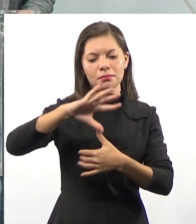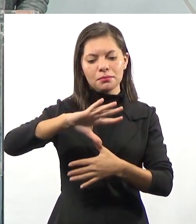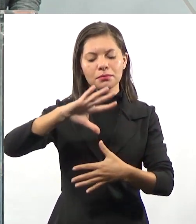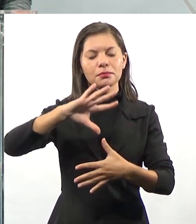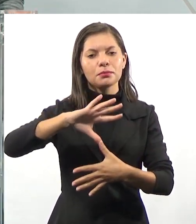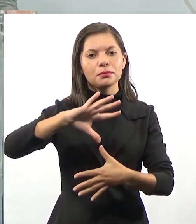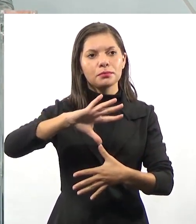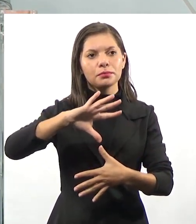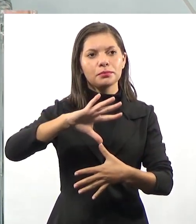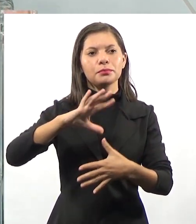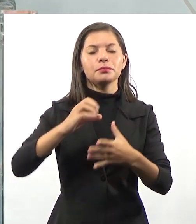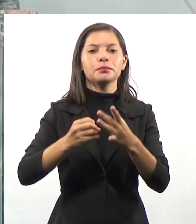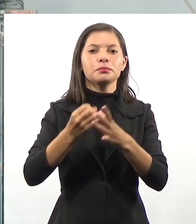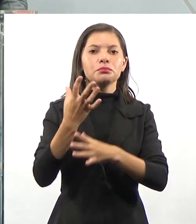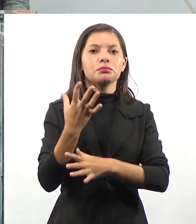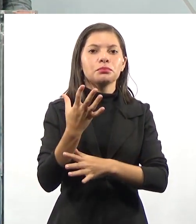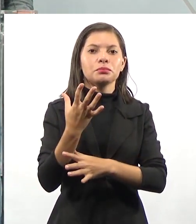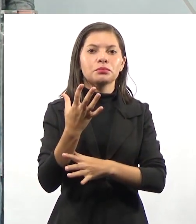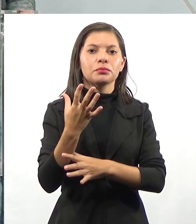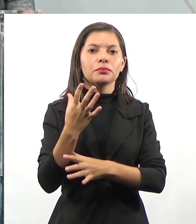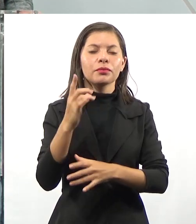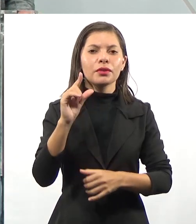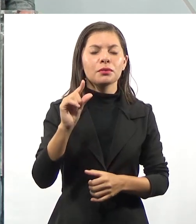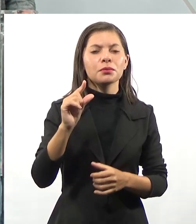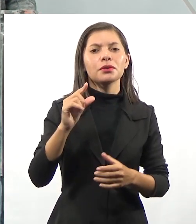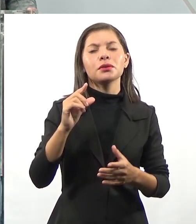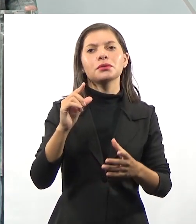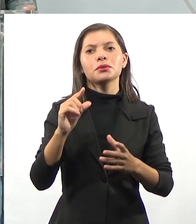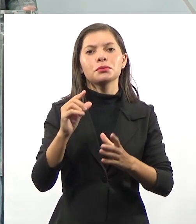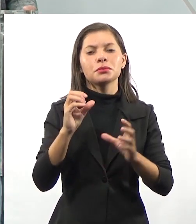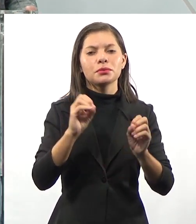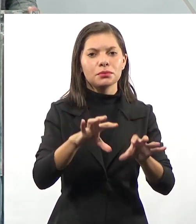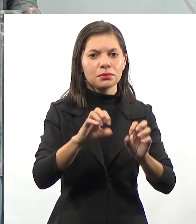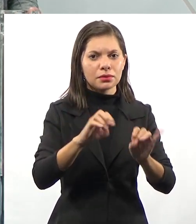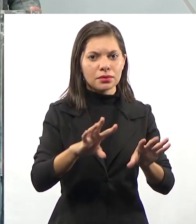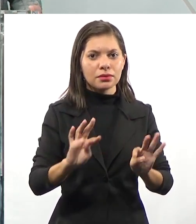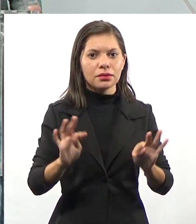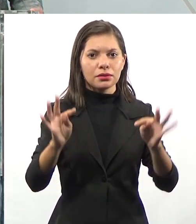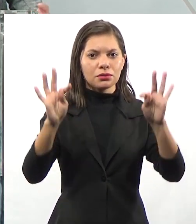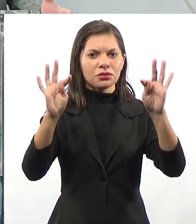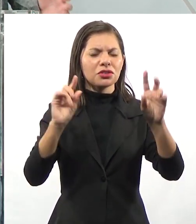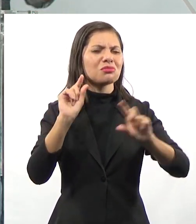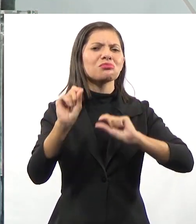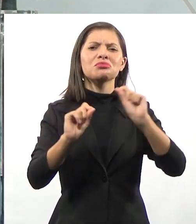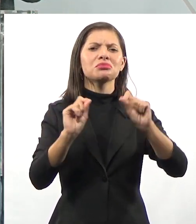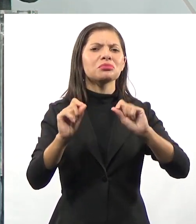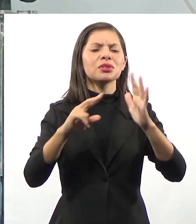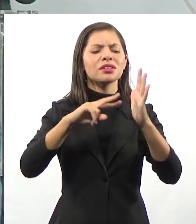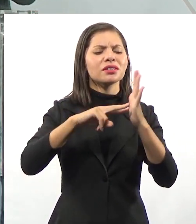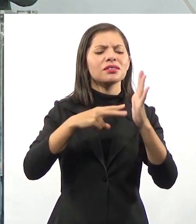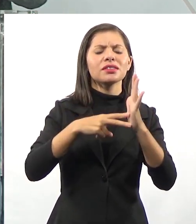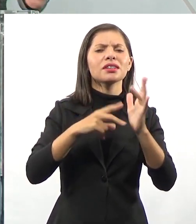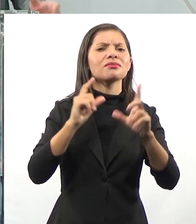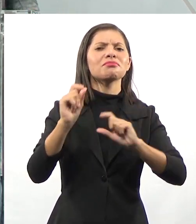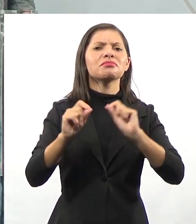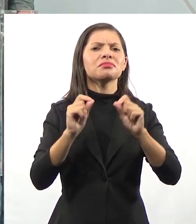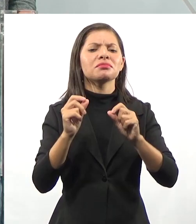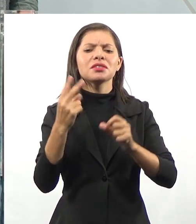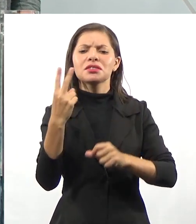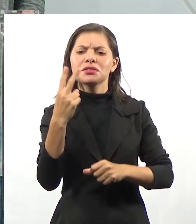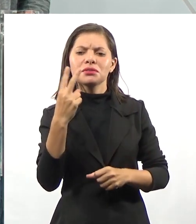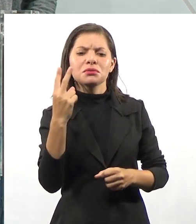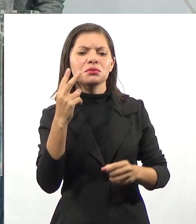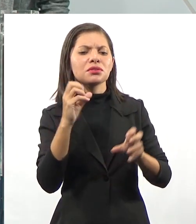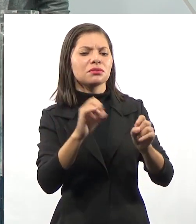aula de hoje vamos falar um pouquinho sobre educação e tecnologia. O que é educação? O é tecnologia? E por que juntar essas duas